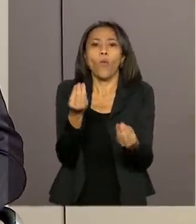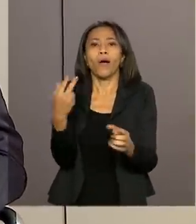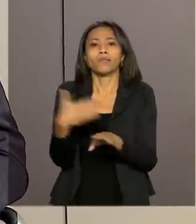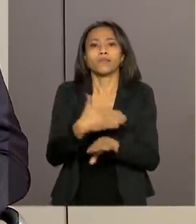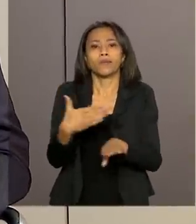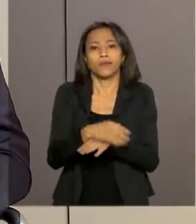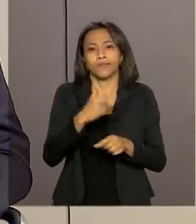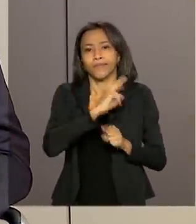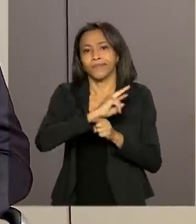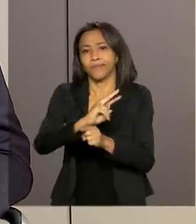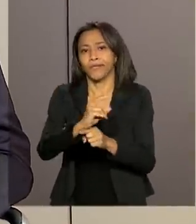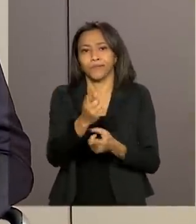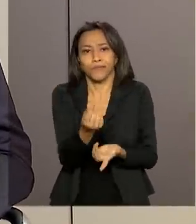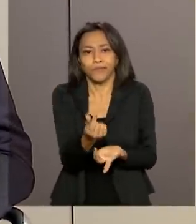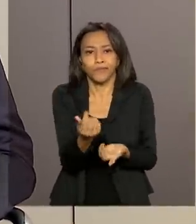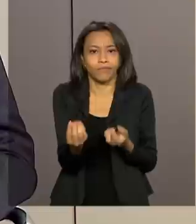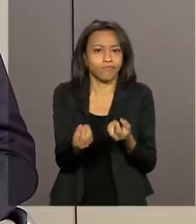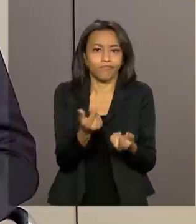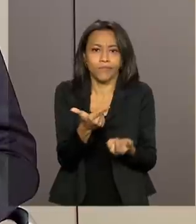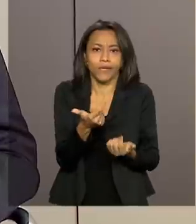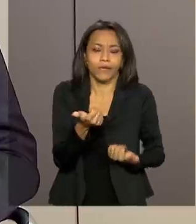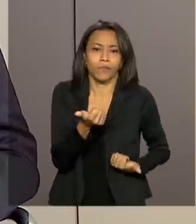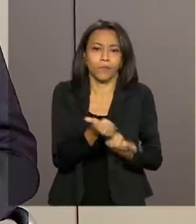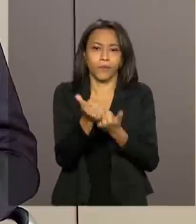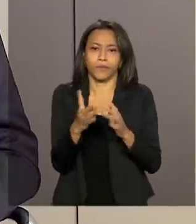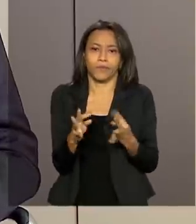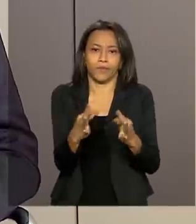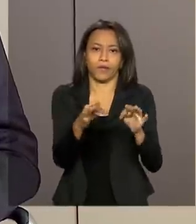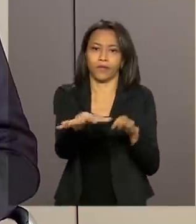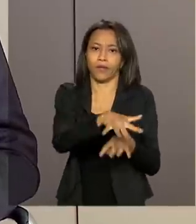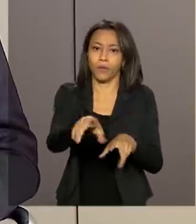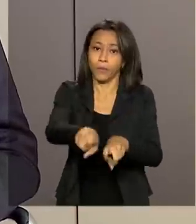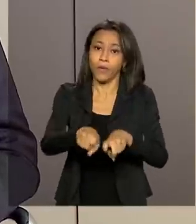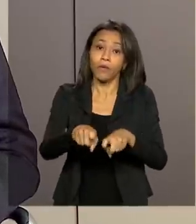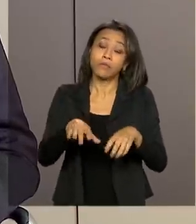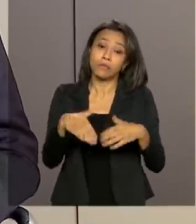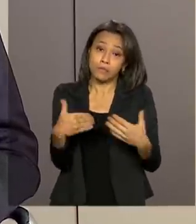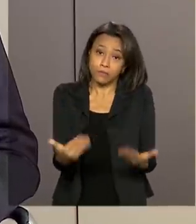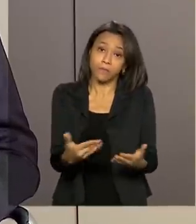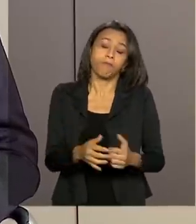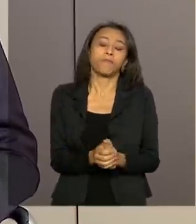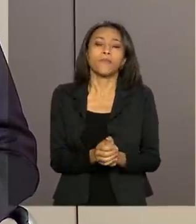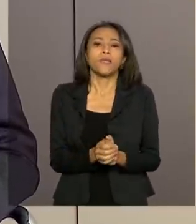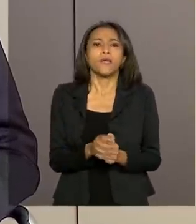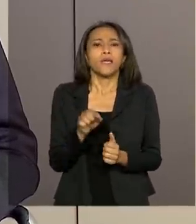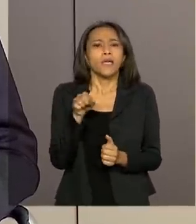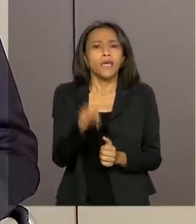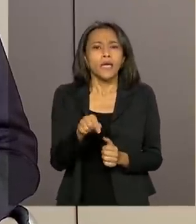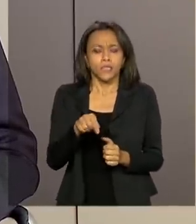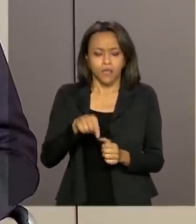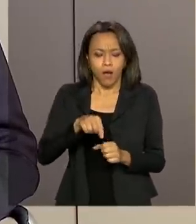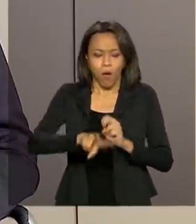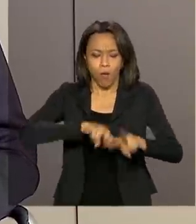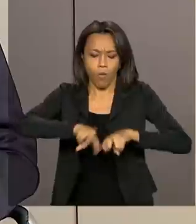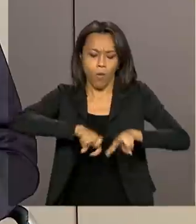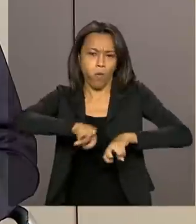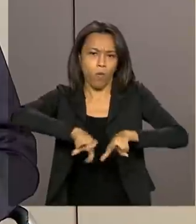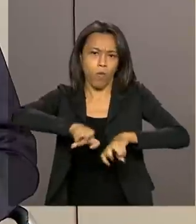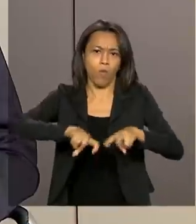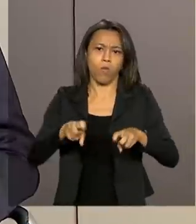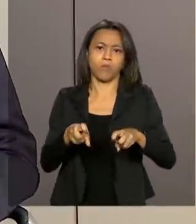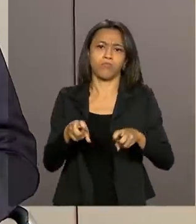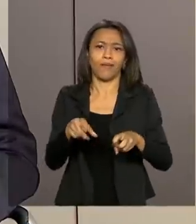financiamento e não tem acesso a assistência técnica rural. E a partir daí, ele passa a explorar aquela sua pequena